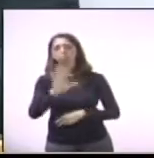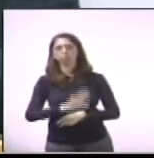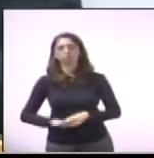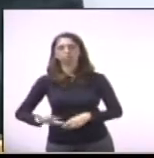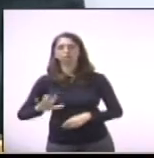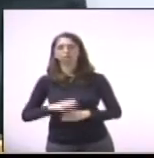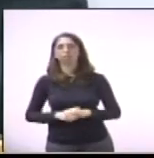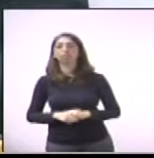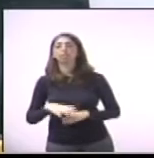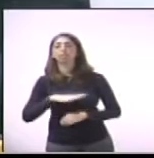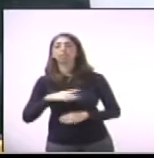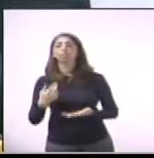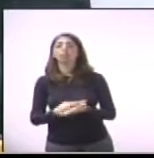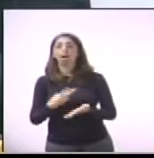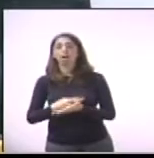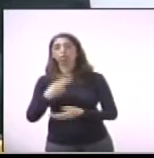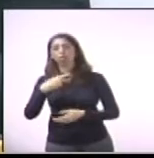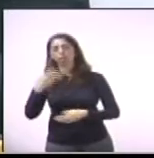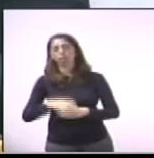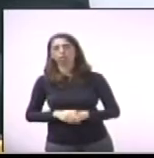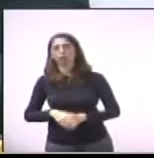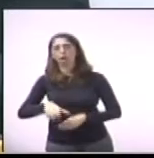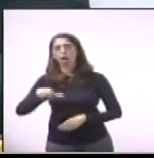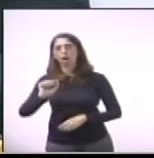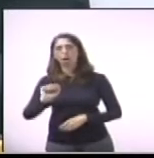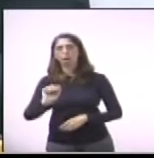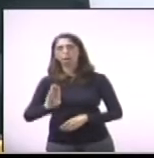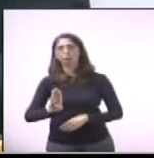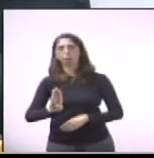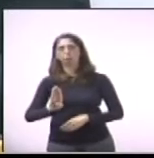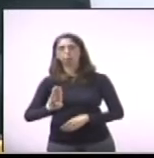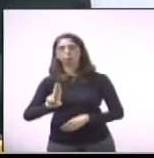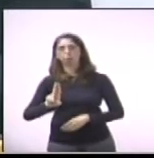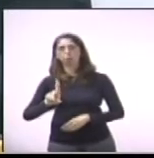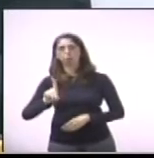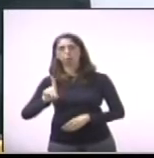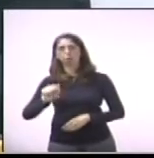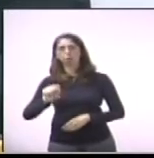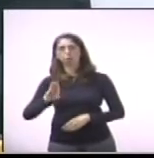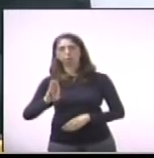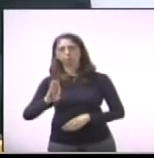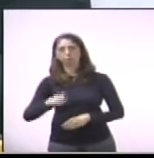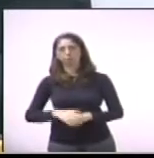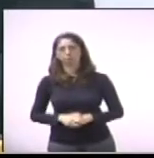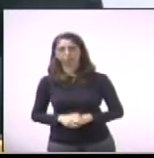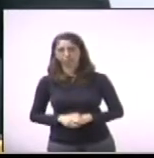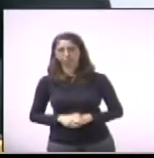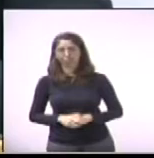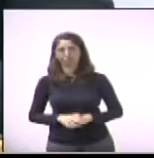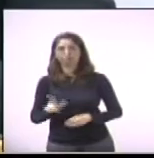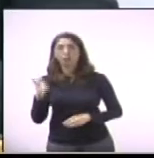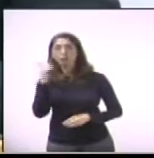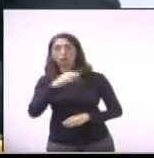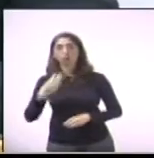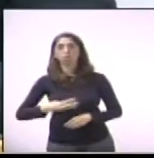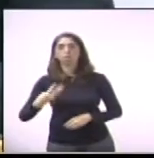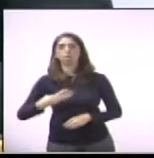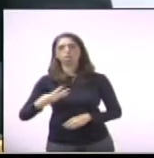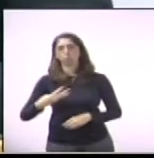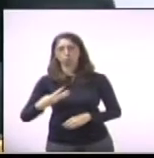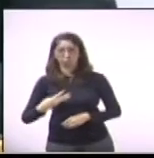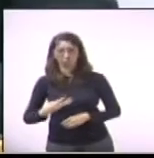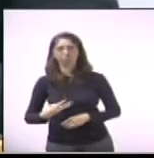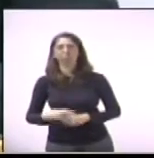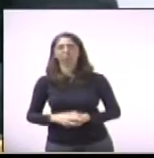corrigir aqui o nome da cidade, Abu Dhabi, no Mundial de Abu Dhabi, na categoria ele foi terceiro lugar.